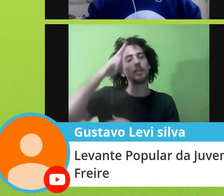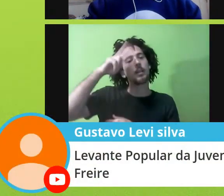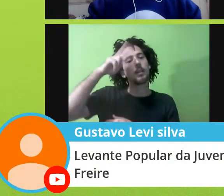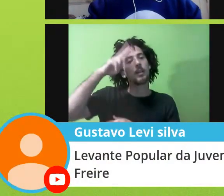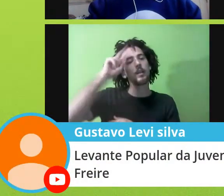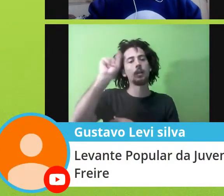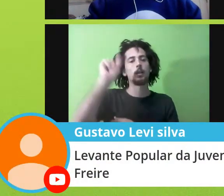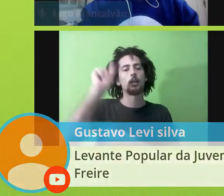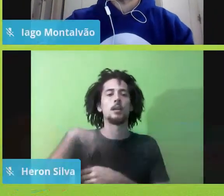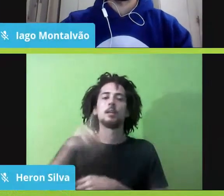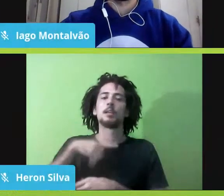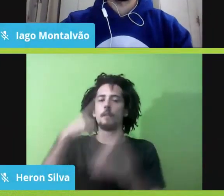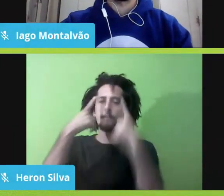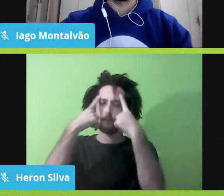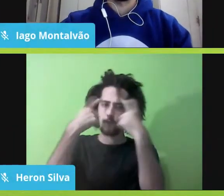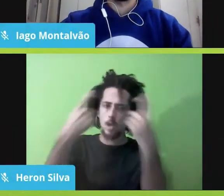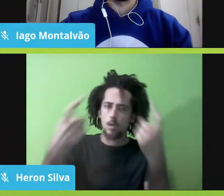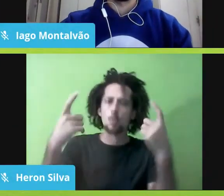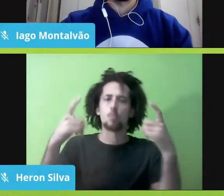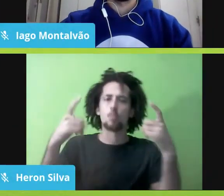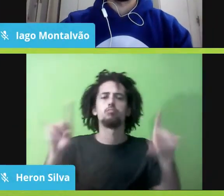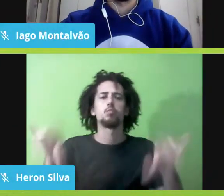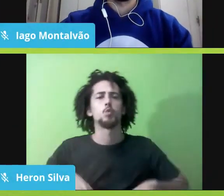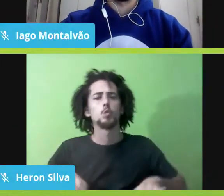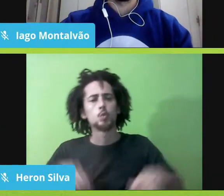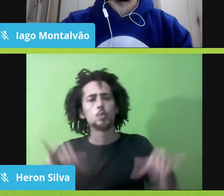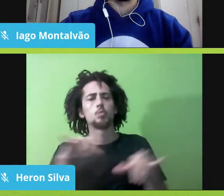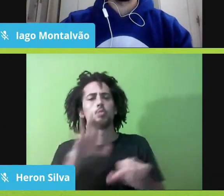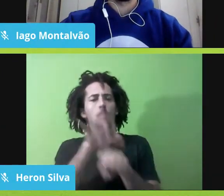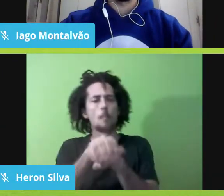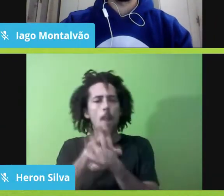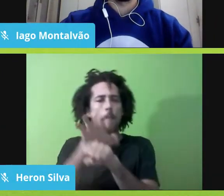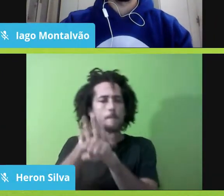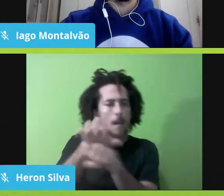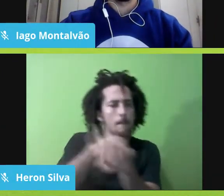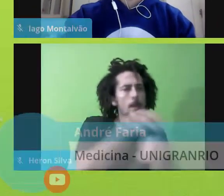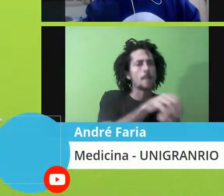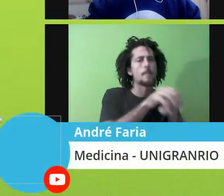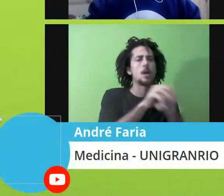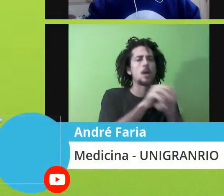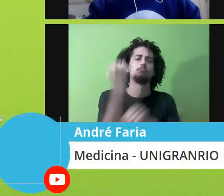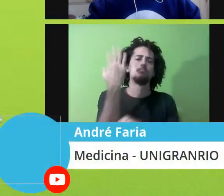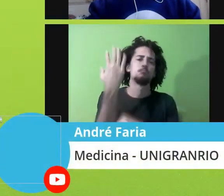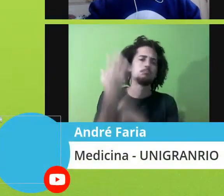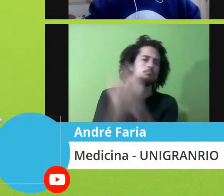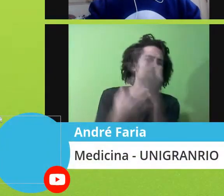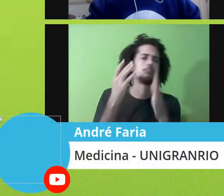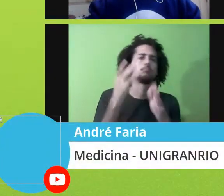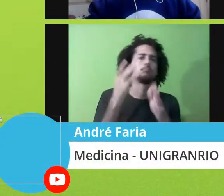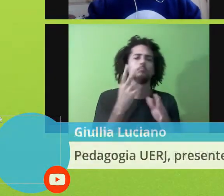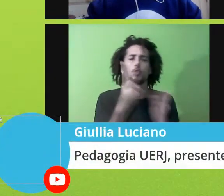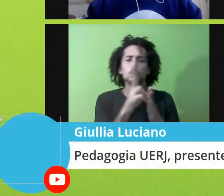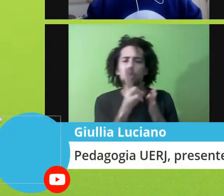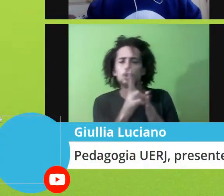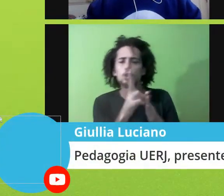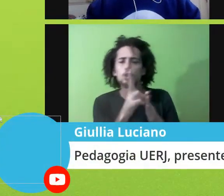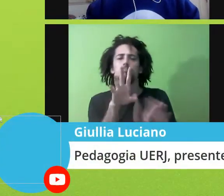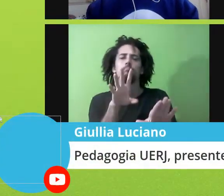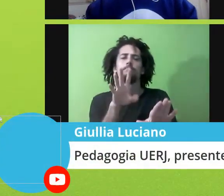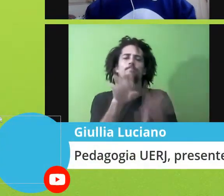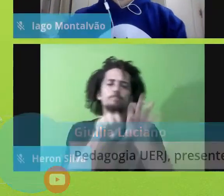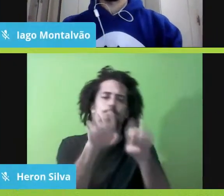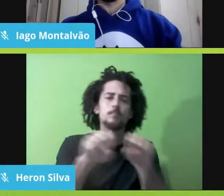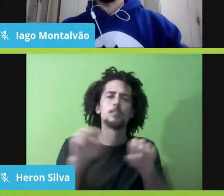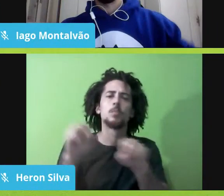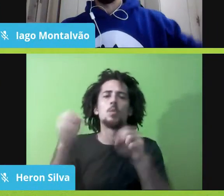conquista, a escravidão, né, o avanço sobre territórios indígenas, a dominação de corpos vindos da África,